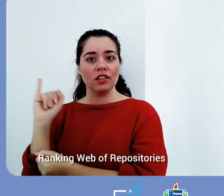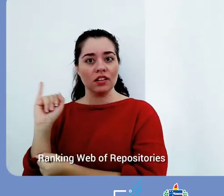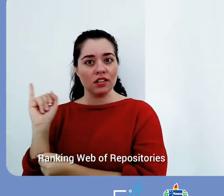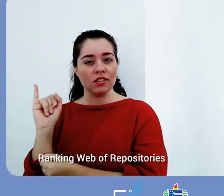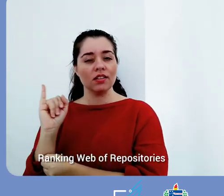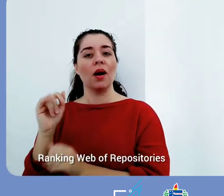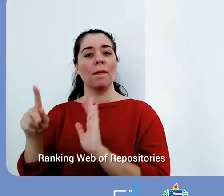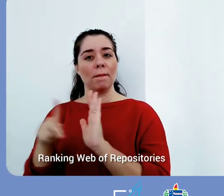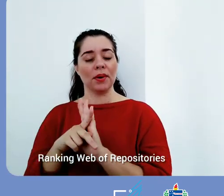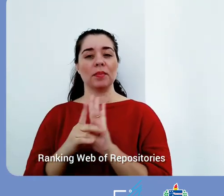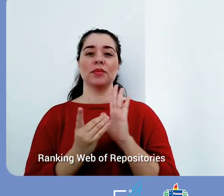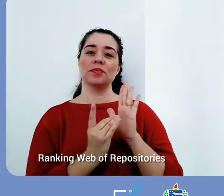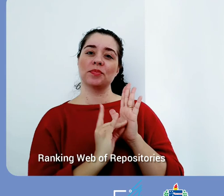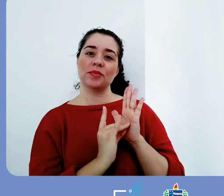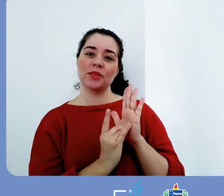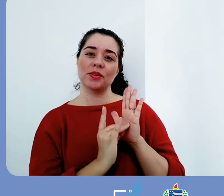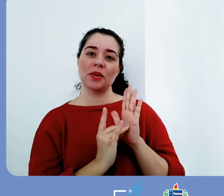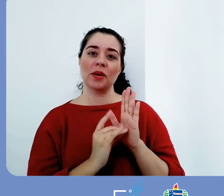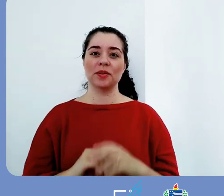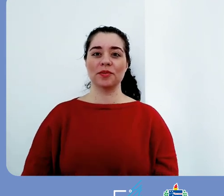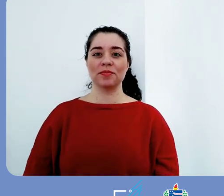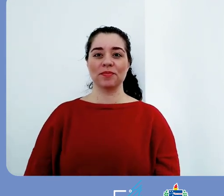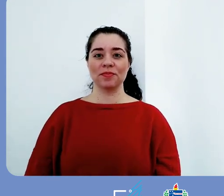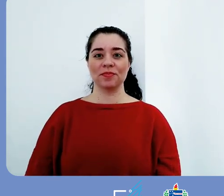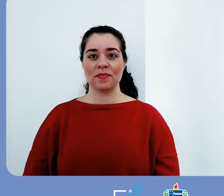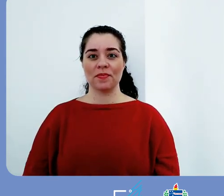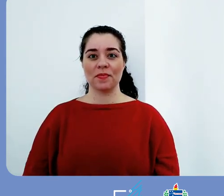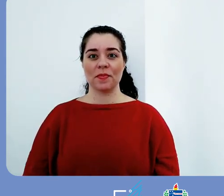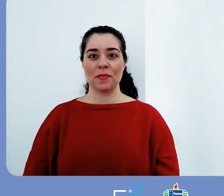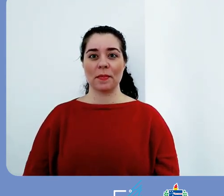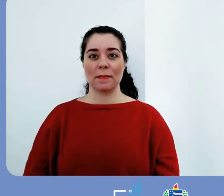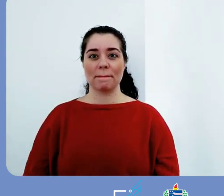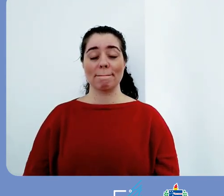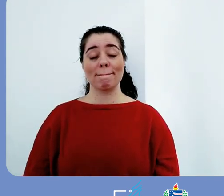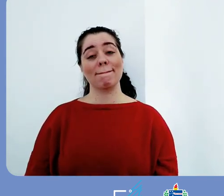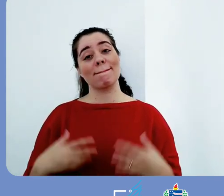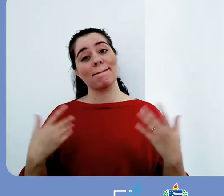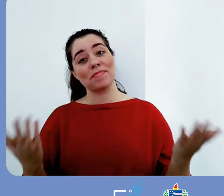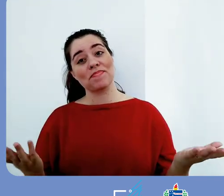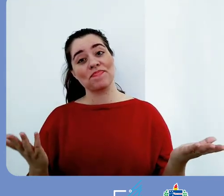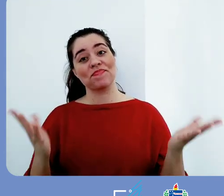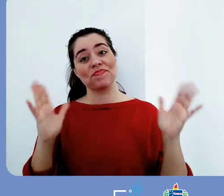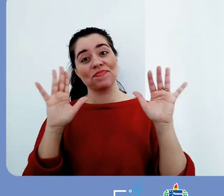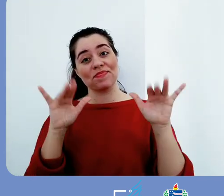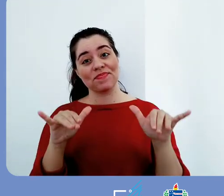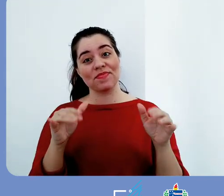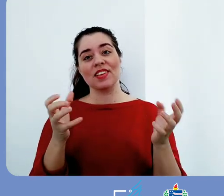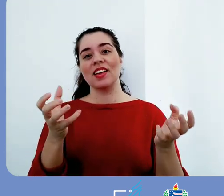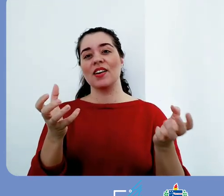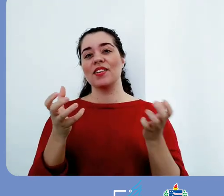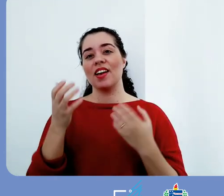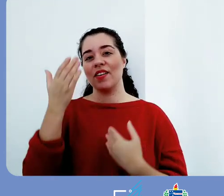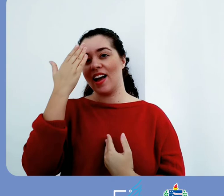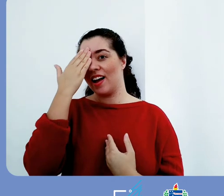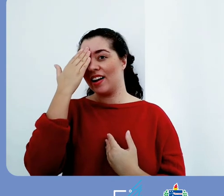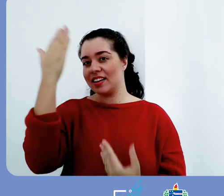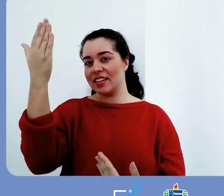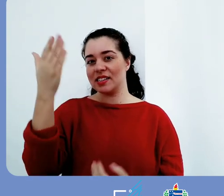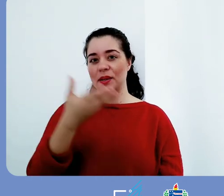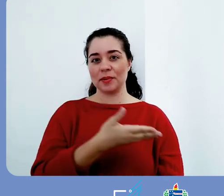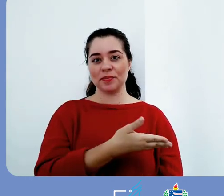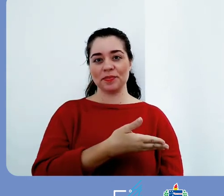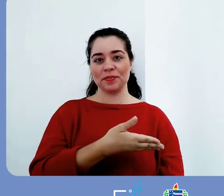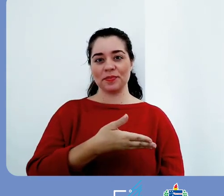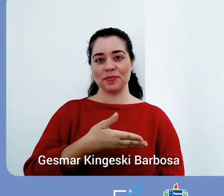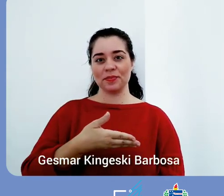Por fim, eu quero agradecer a Jesmar Kingeski Barbosa, que é do setor de tecnologia, conteúdos digitais e inovação da